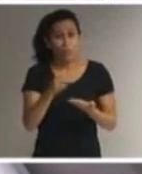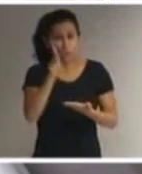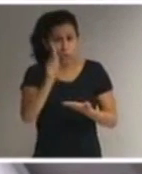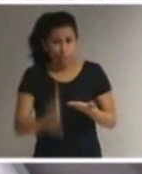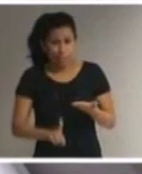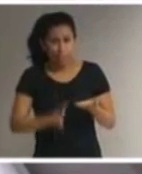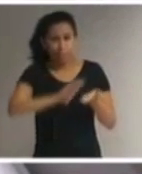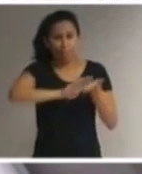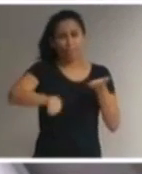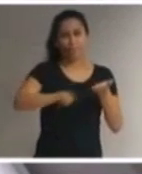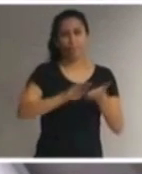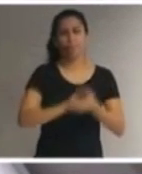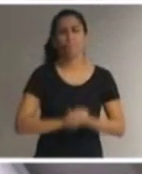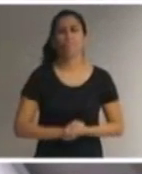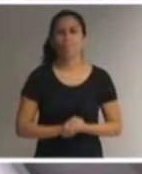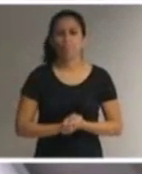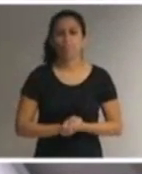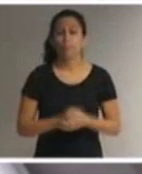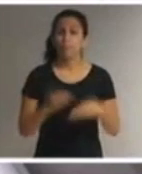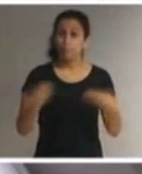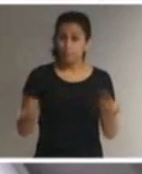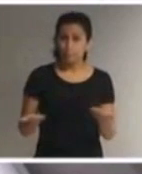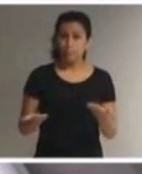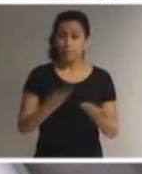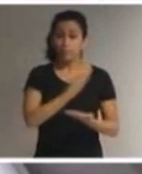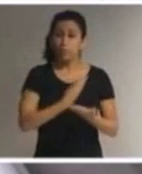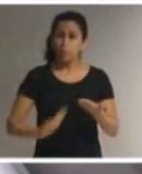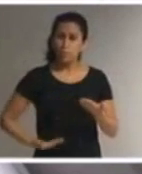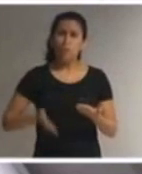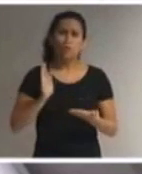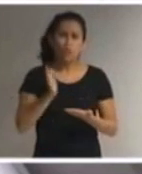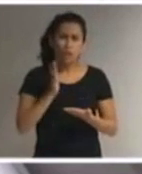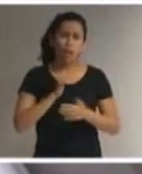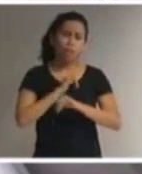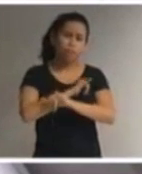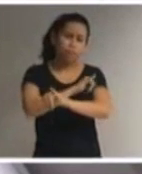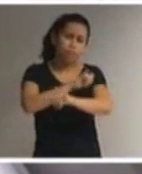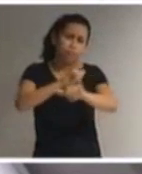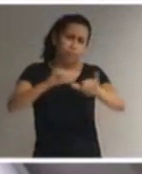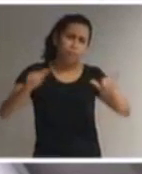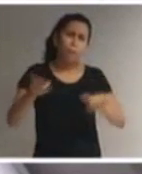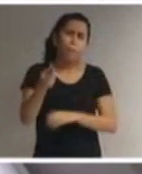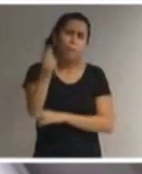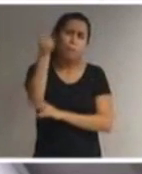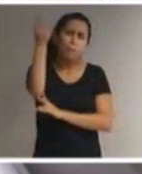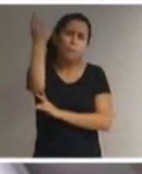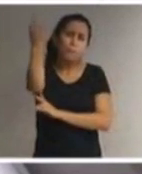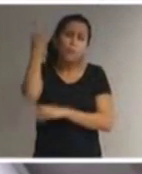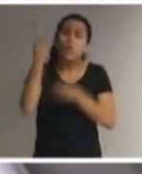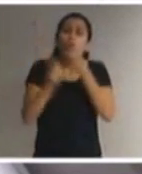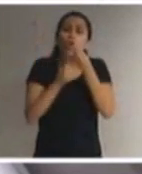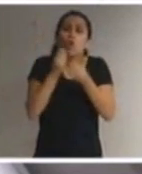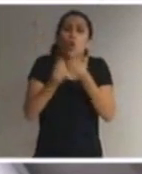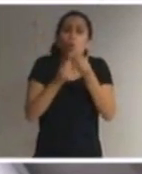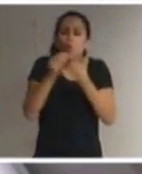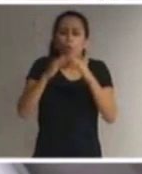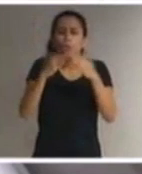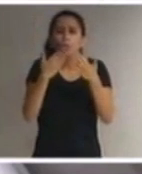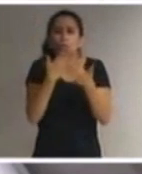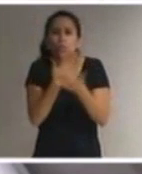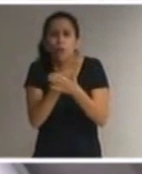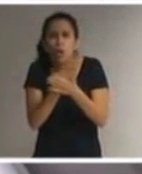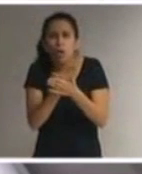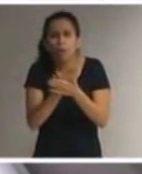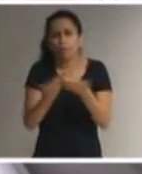o poder público já definiu há tempos como o atendimento educacional especializado deve ser prestado por escolas da rede